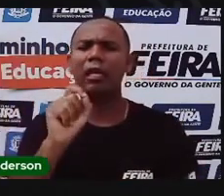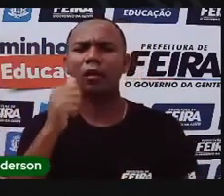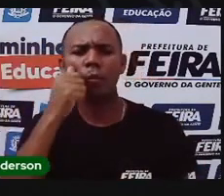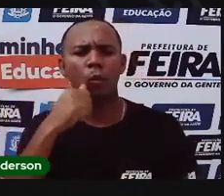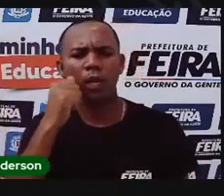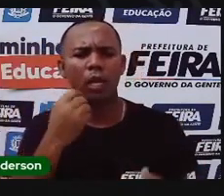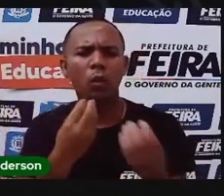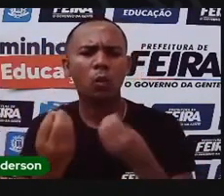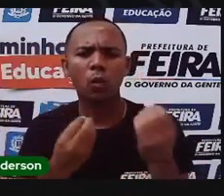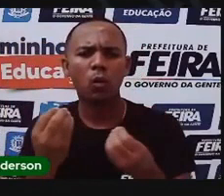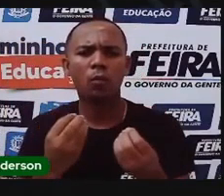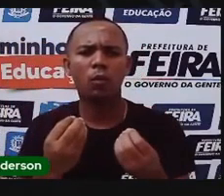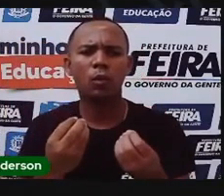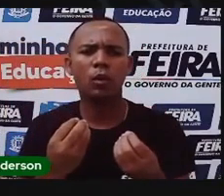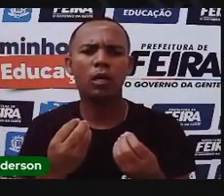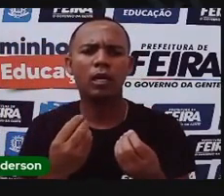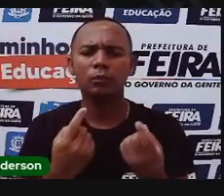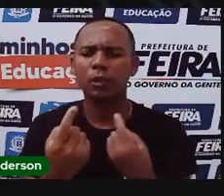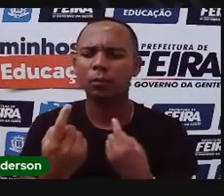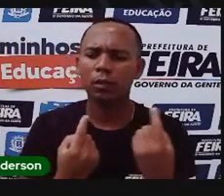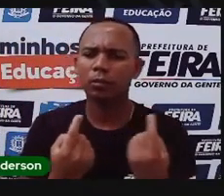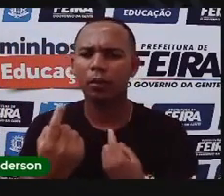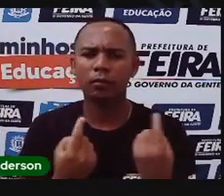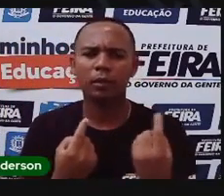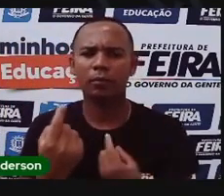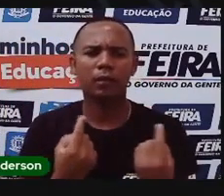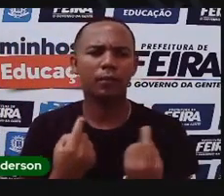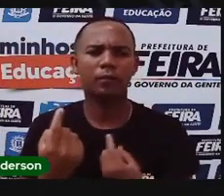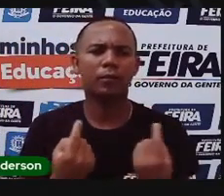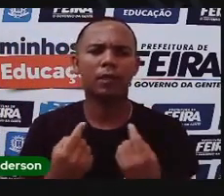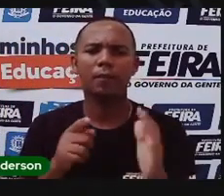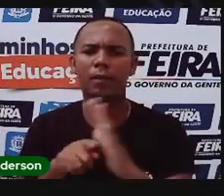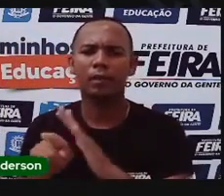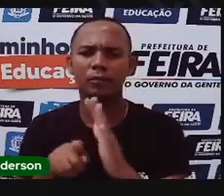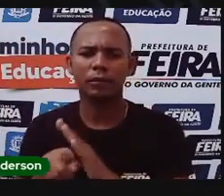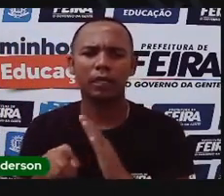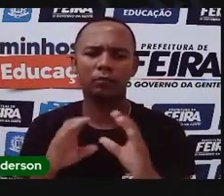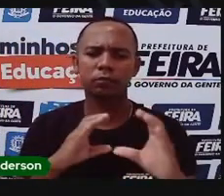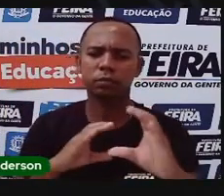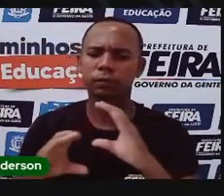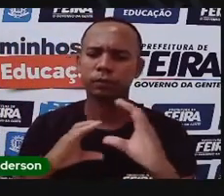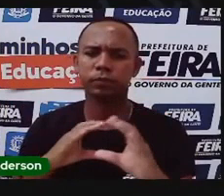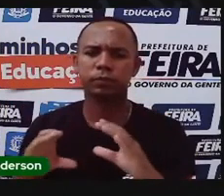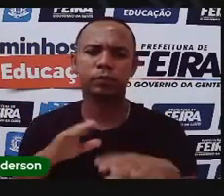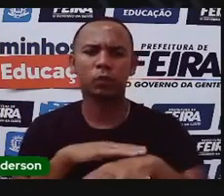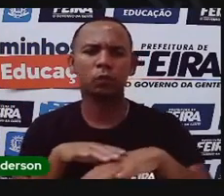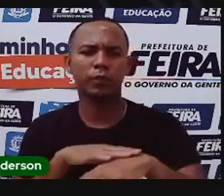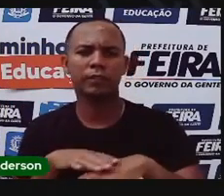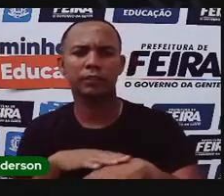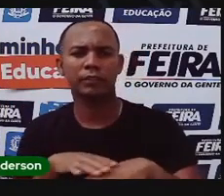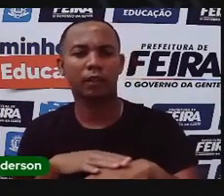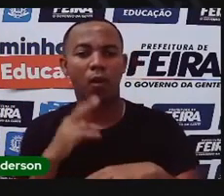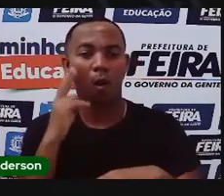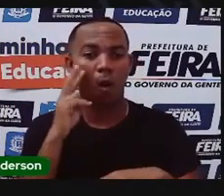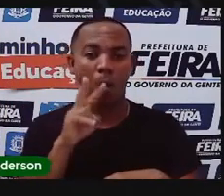porque socializar não é só colocar em rede social, socializar também é conversar, é olhar no